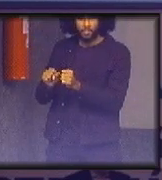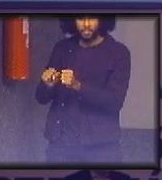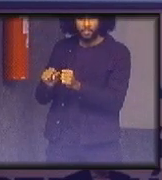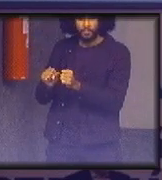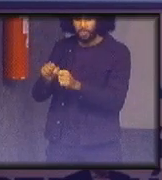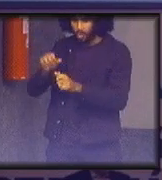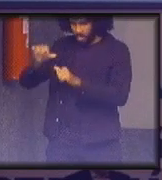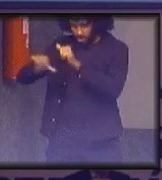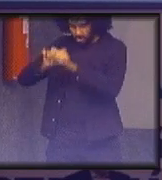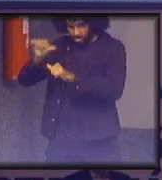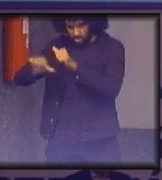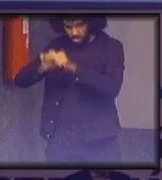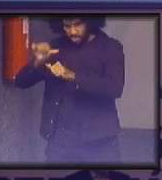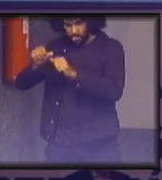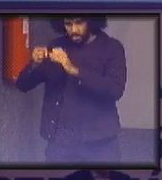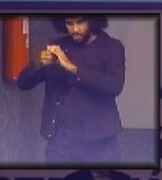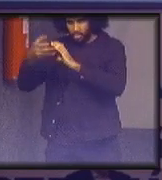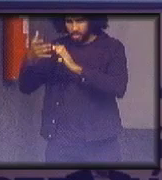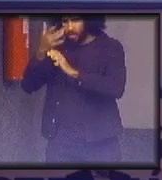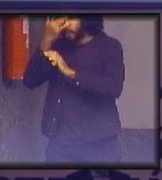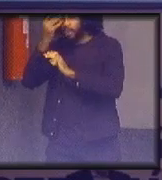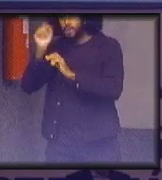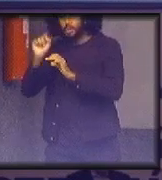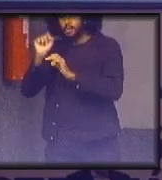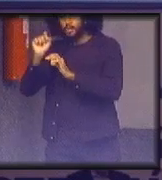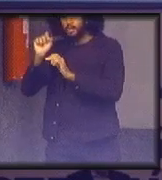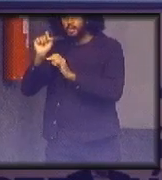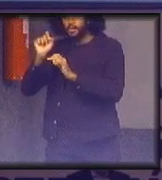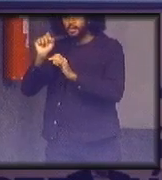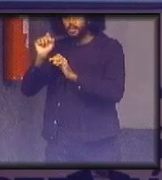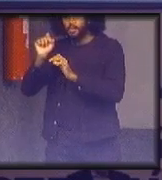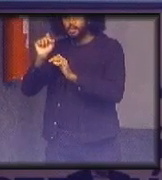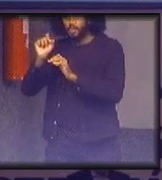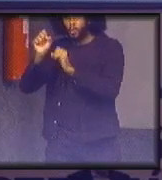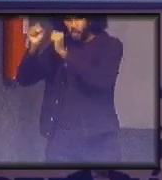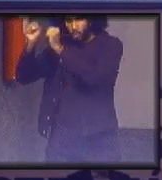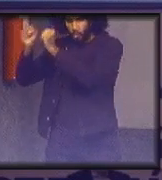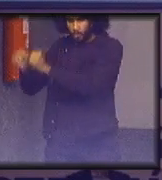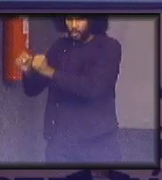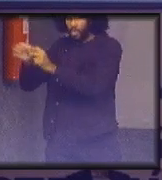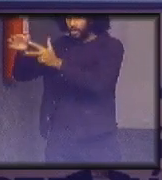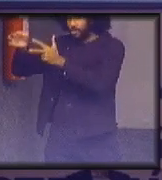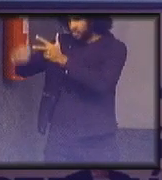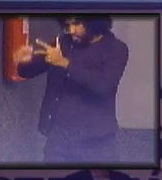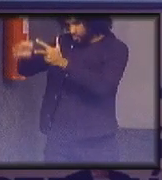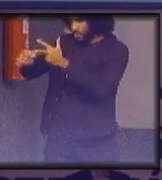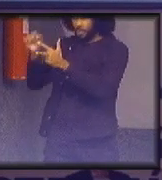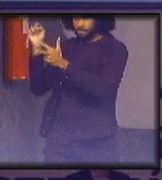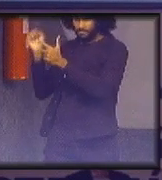mude essa configuração quem é o poder judiciário é